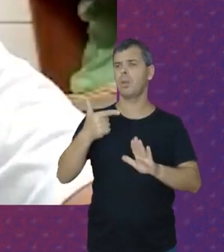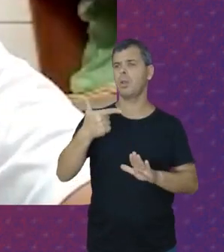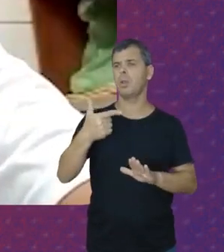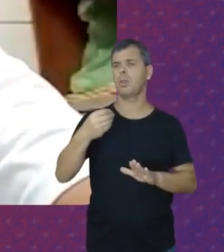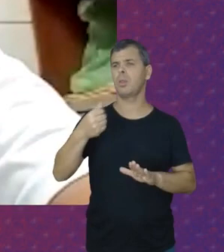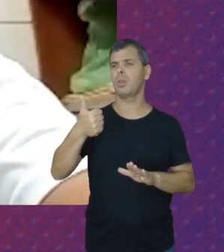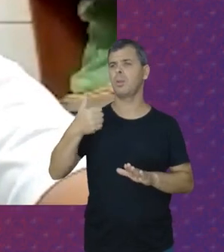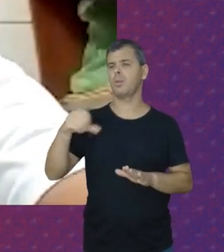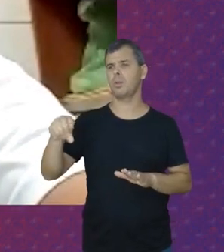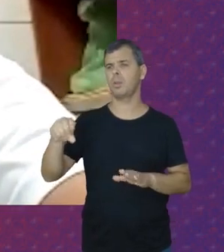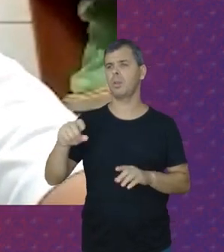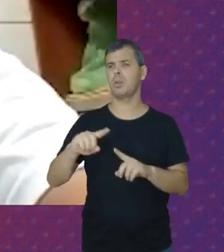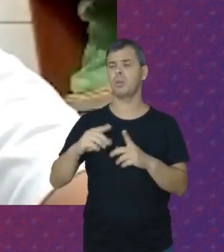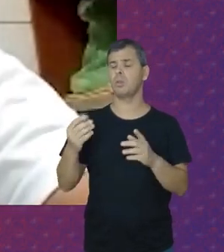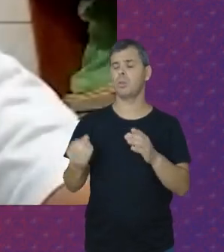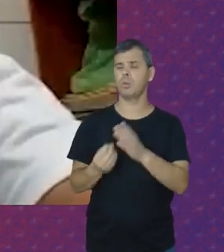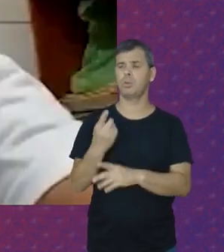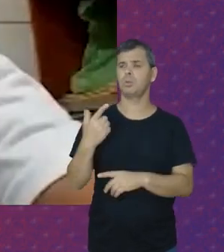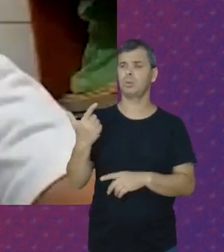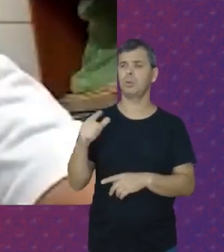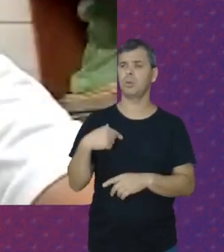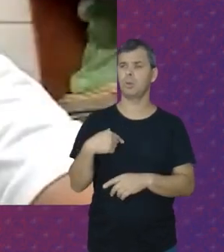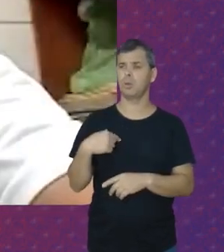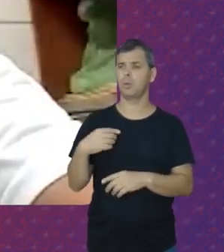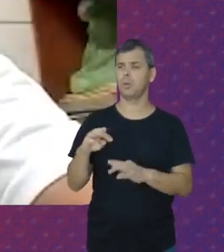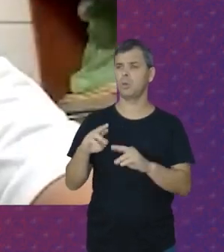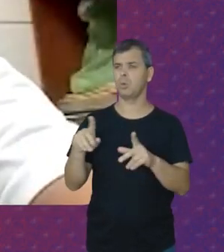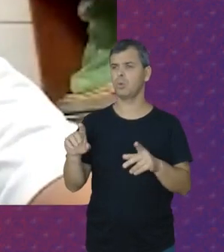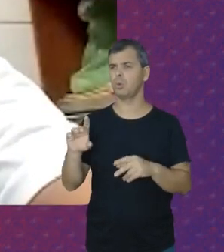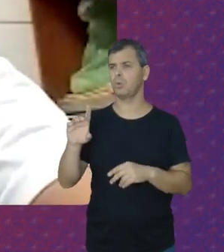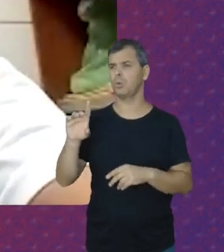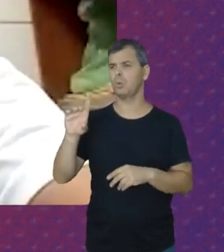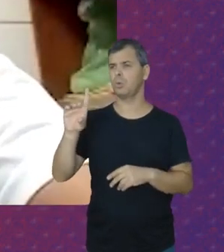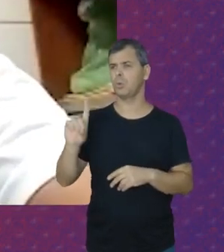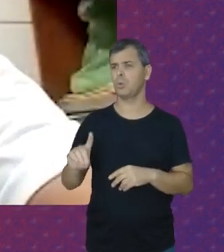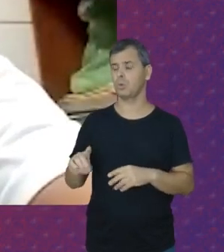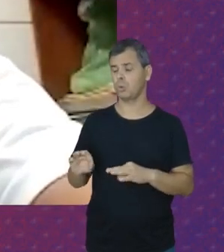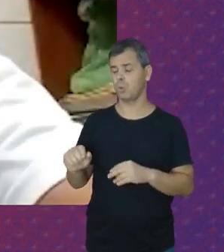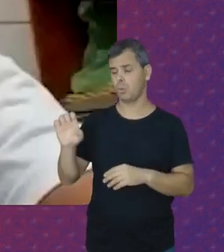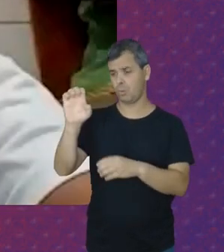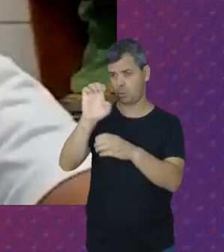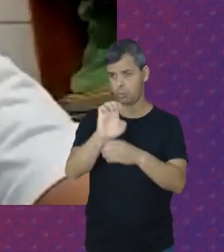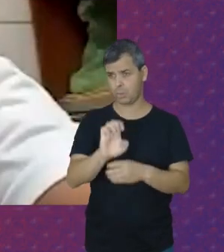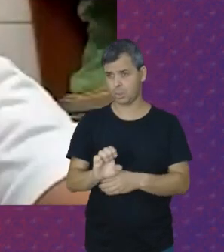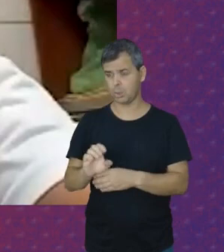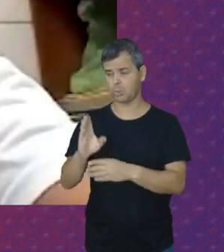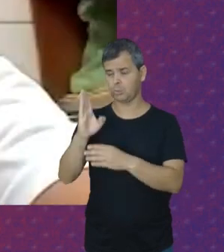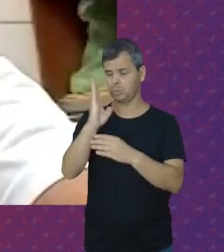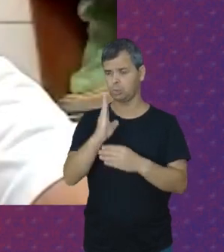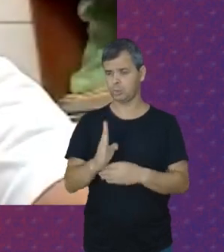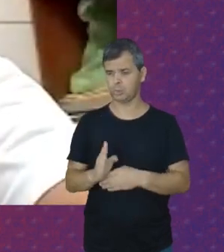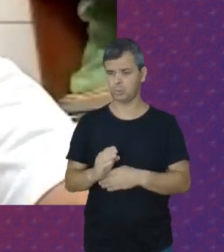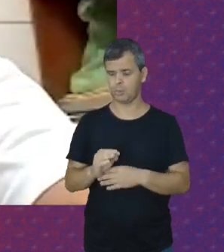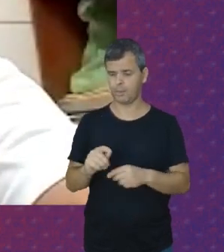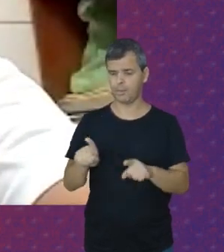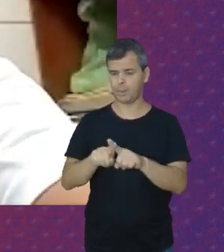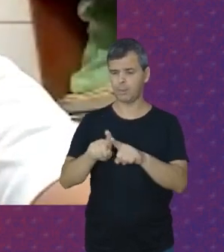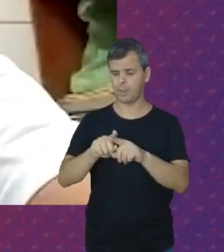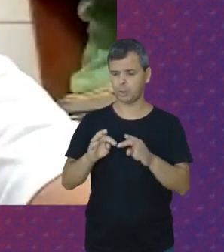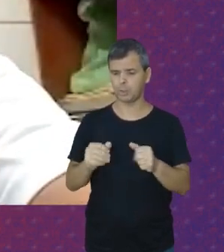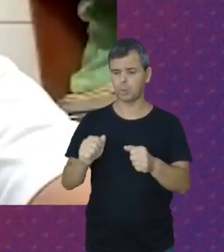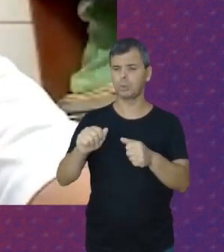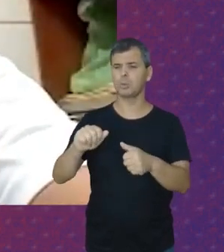pauta Foi construída Não só Com os dirigentes Daqui do Brasil Com dirigentes De todos os países Da América